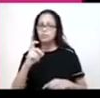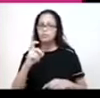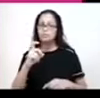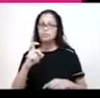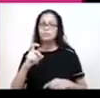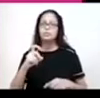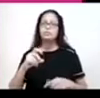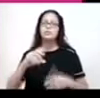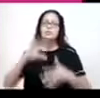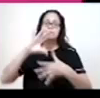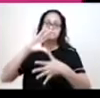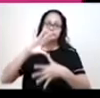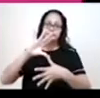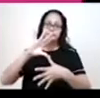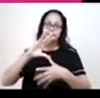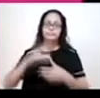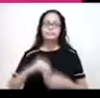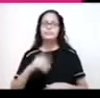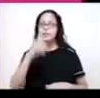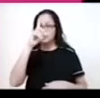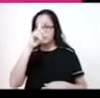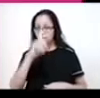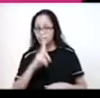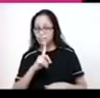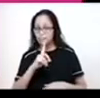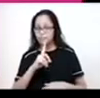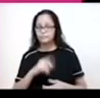amarela, a América Anglo-Saxônica. Certo?